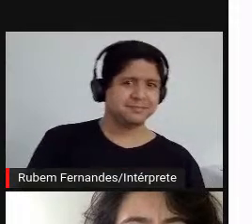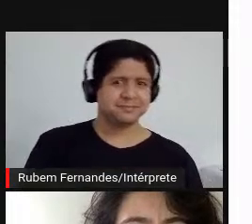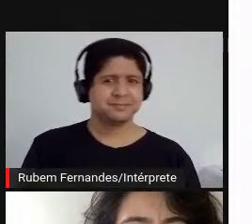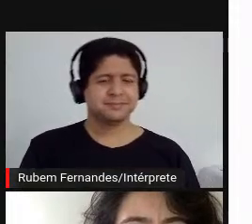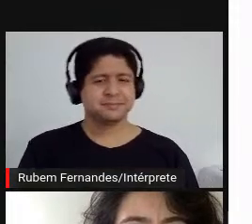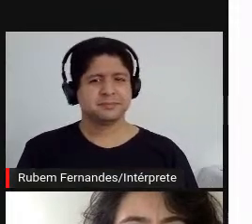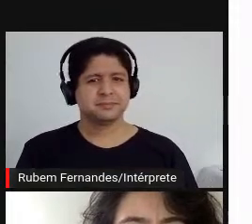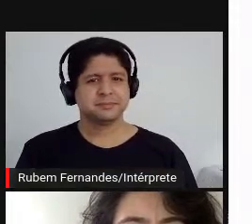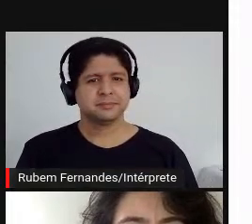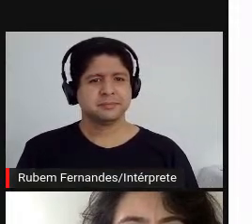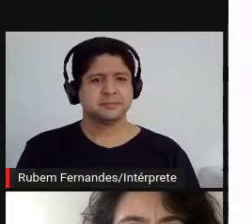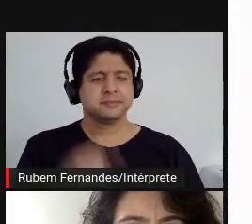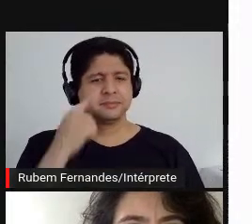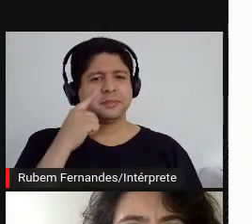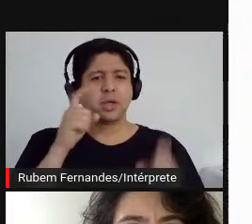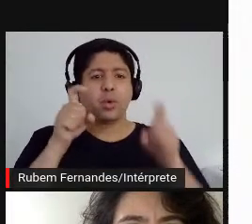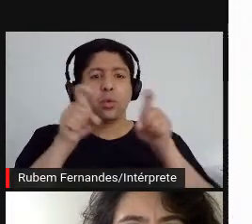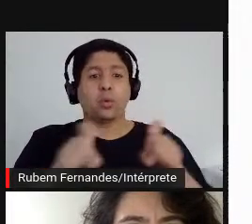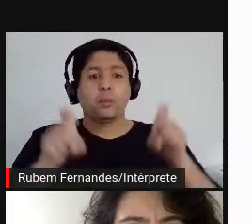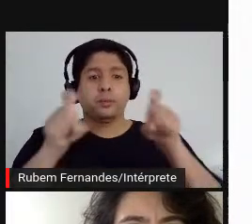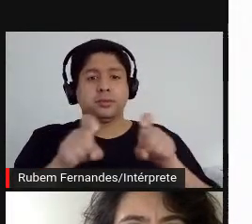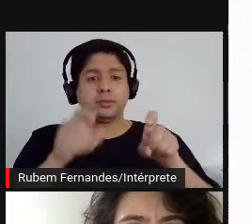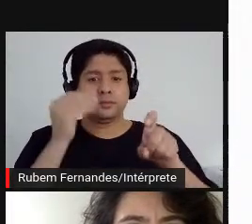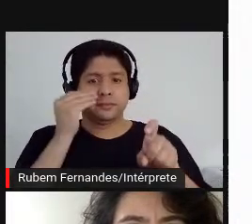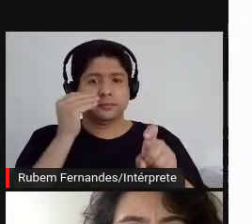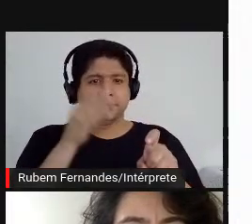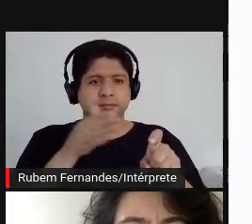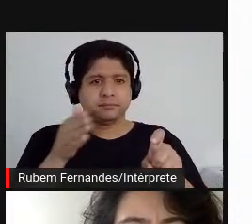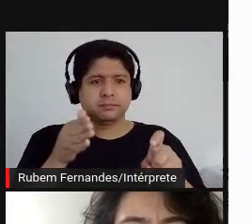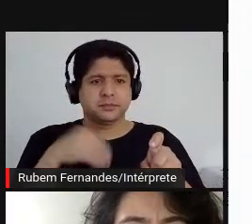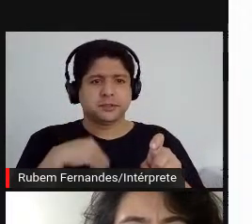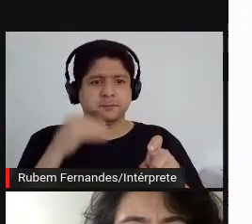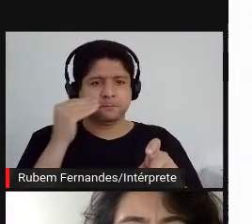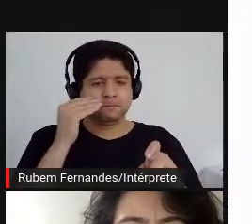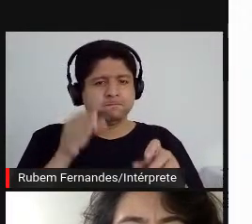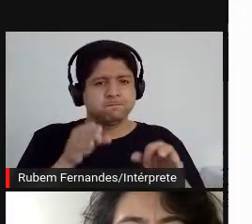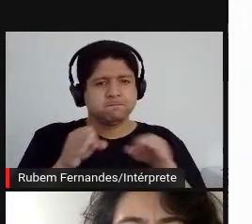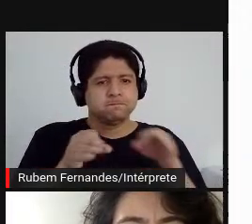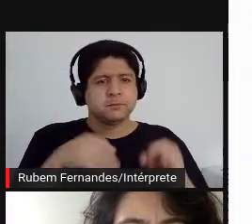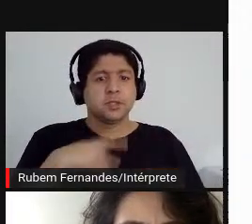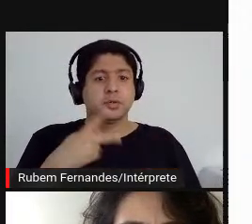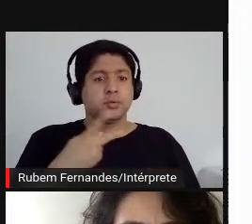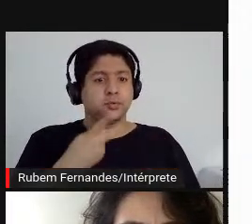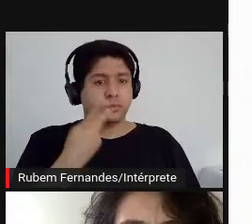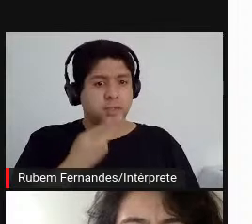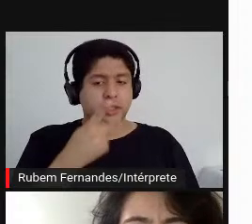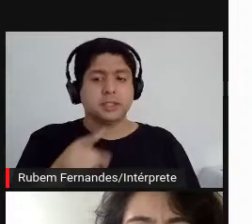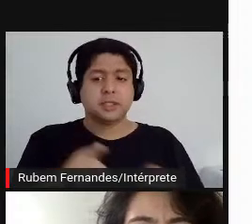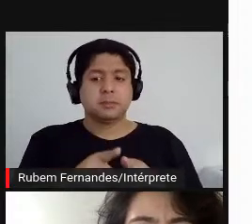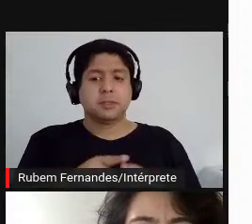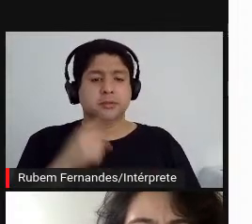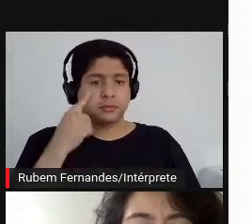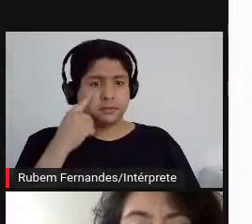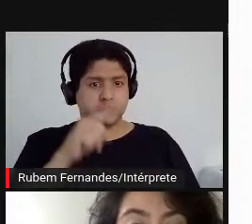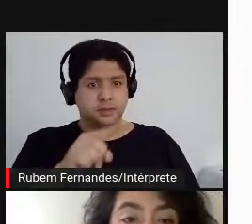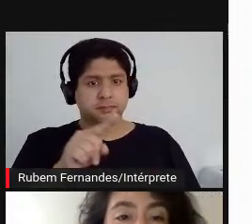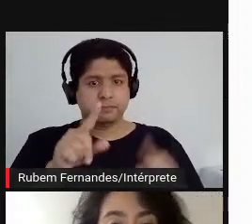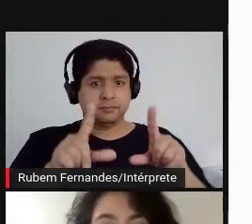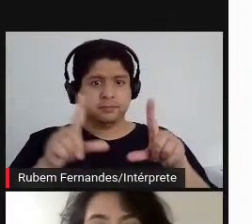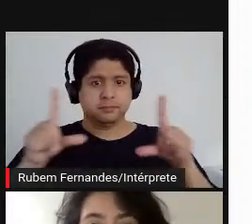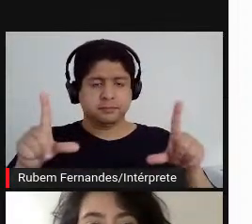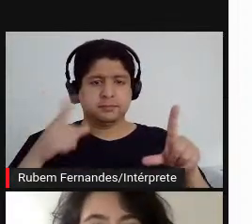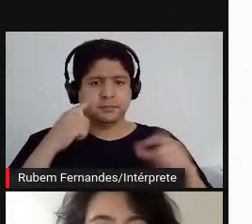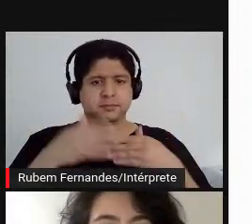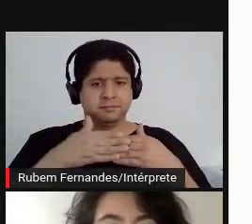isso. Voltar para o computador enquanto eu falo e vejo a tela. Está rolando,